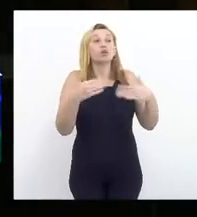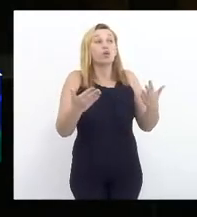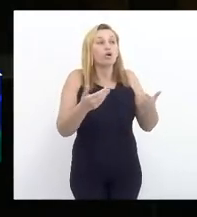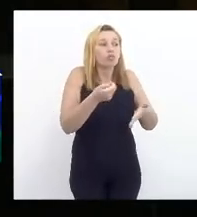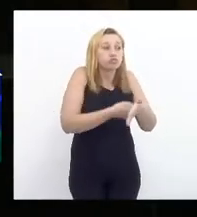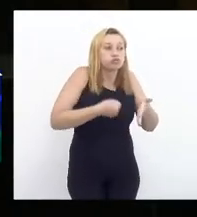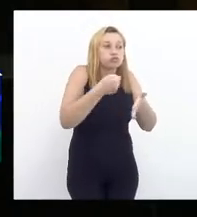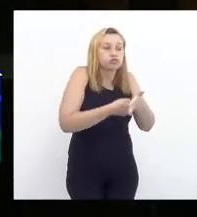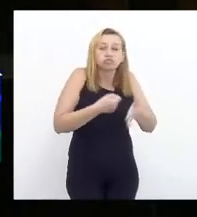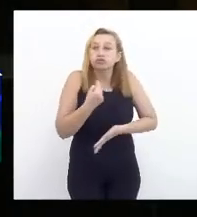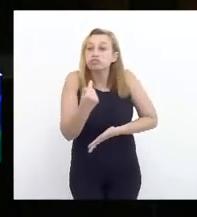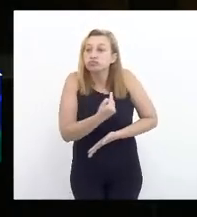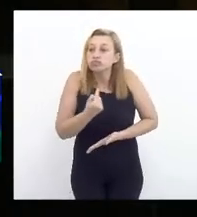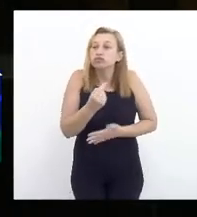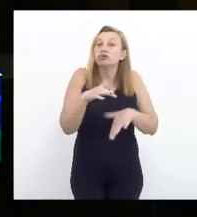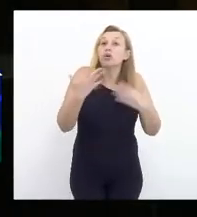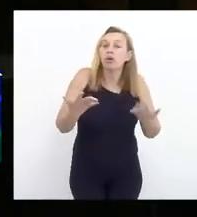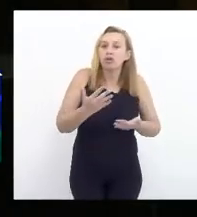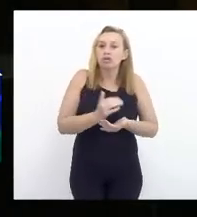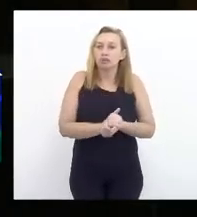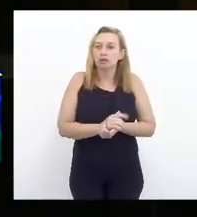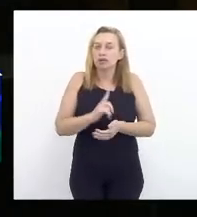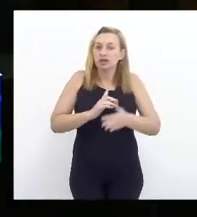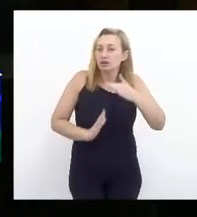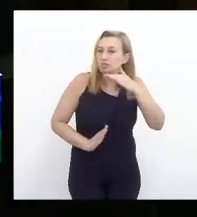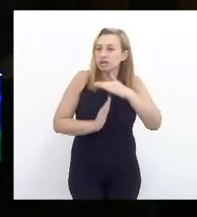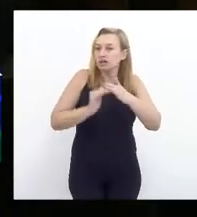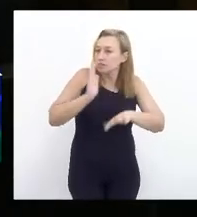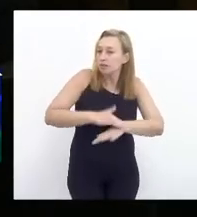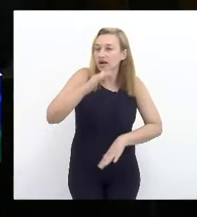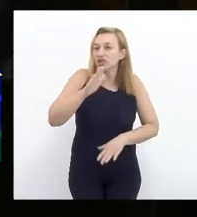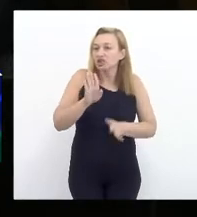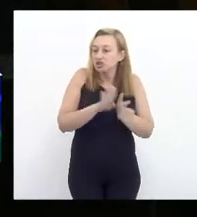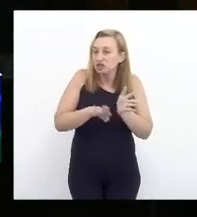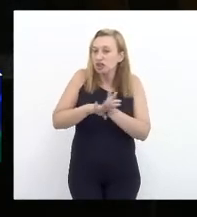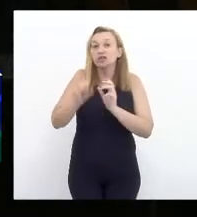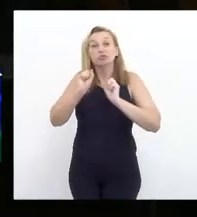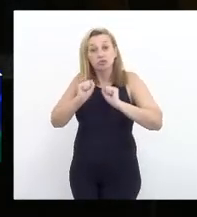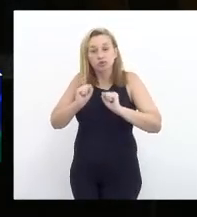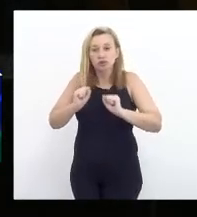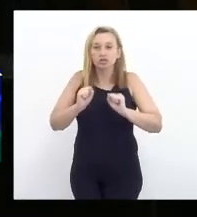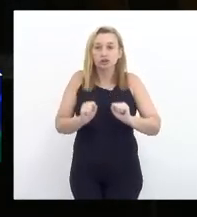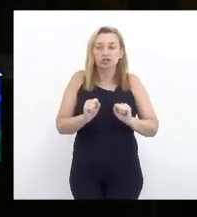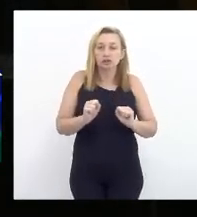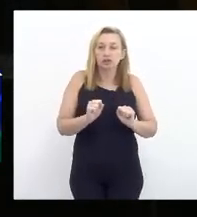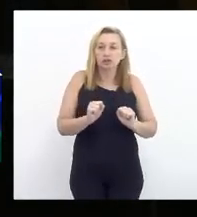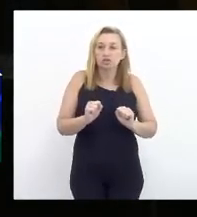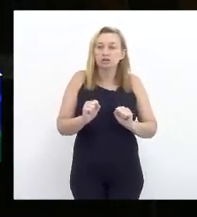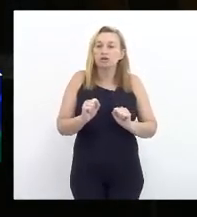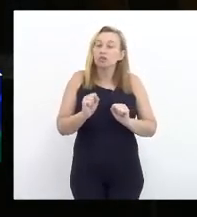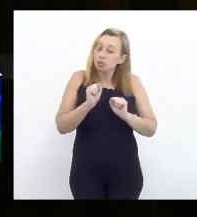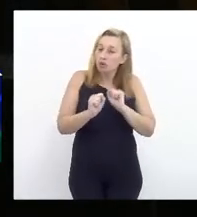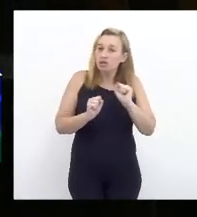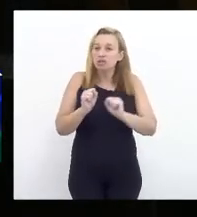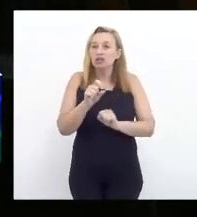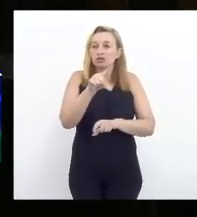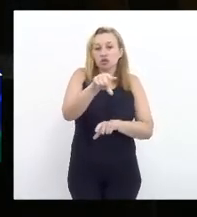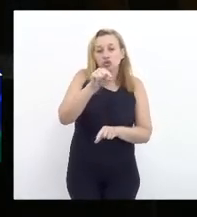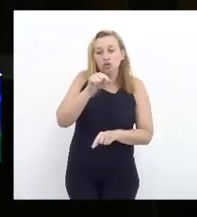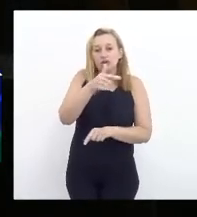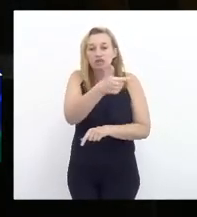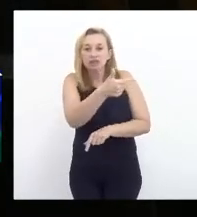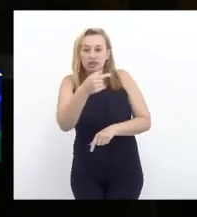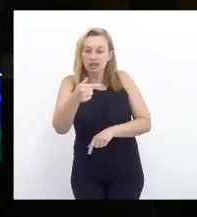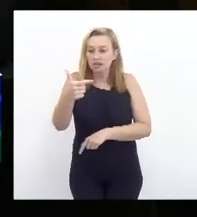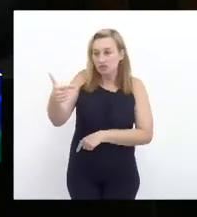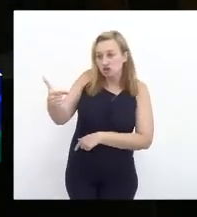luta nossa? É para ter o maior teto de gasto possível. E a gente só pode escolher entre 17 e